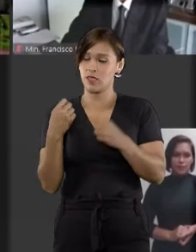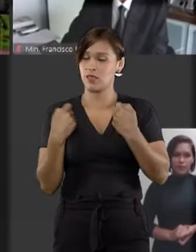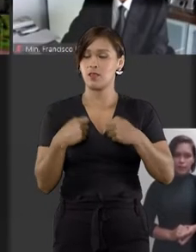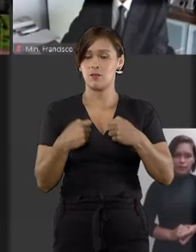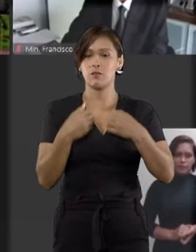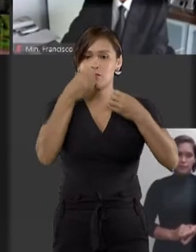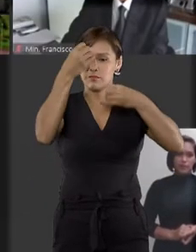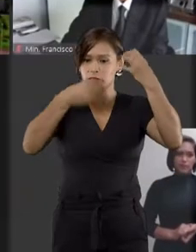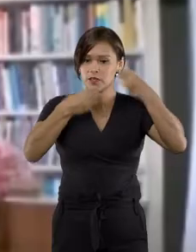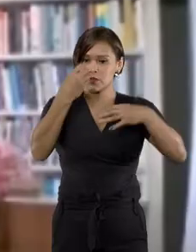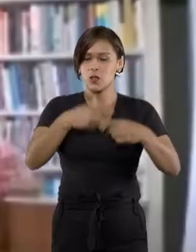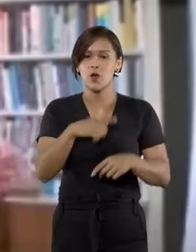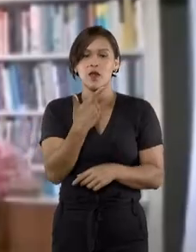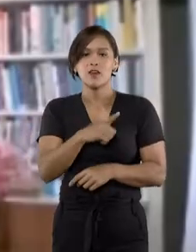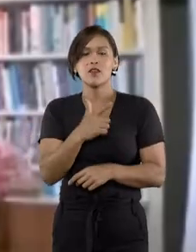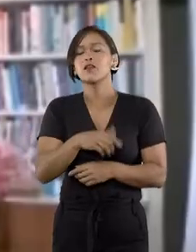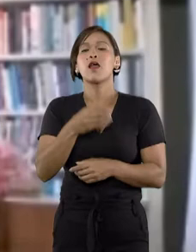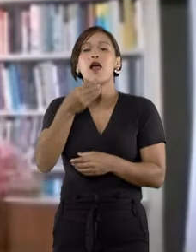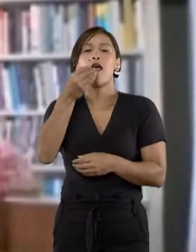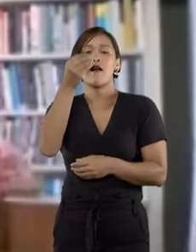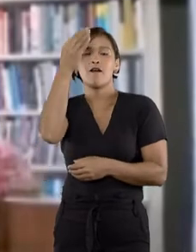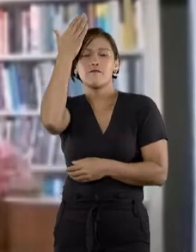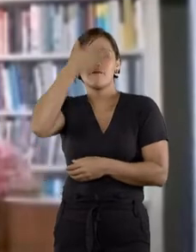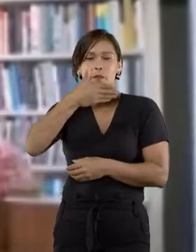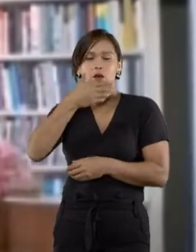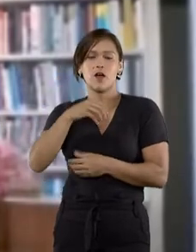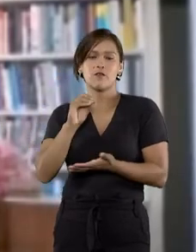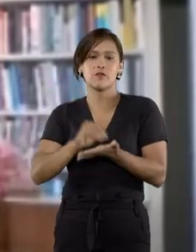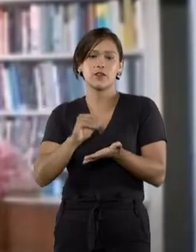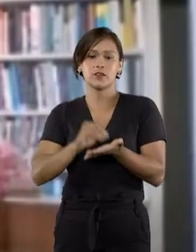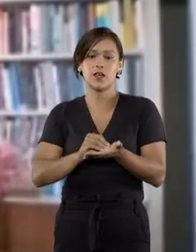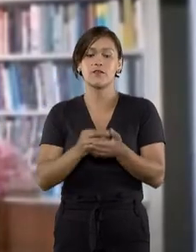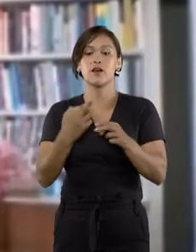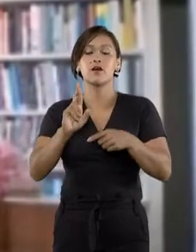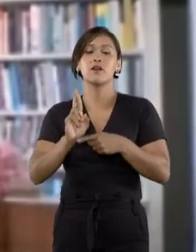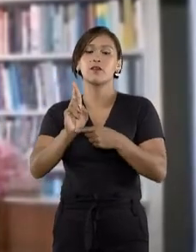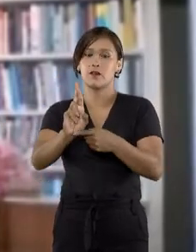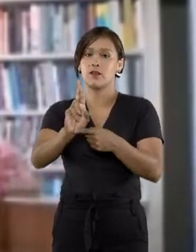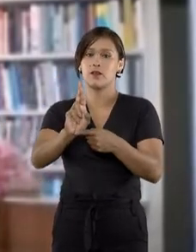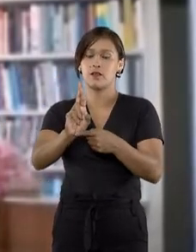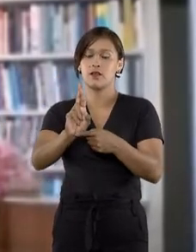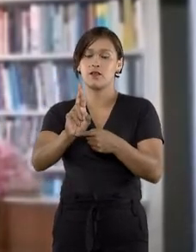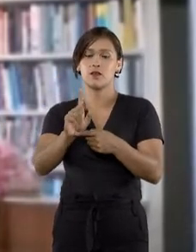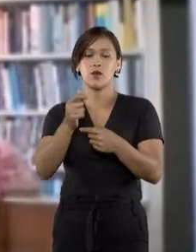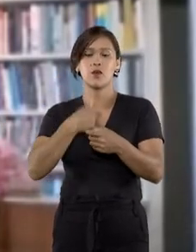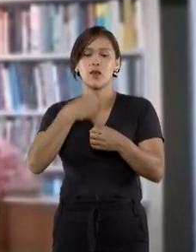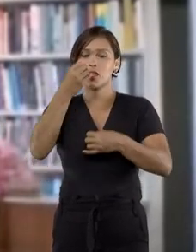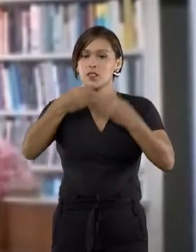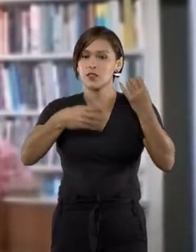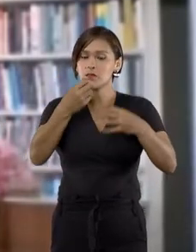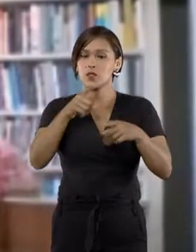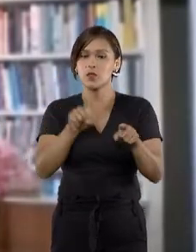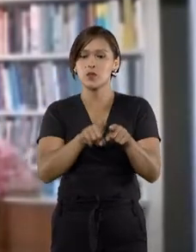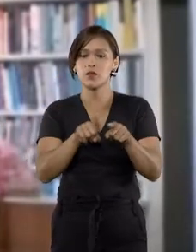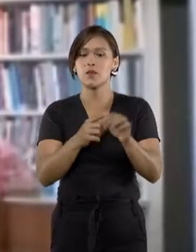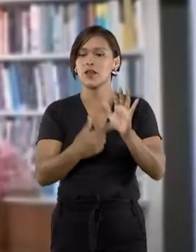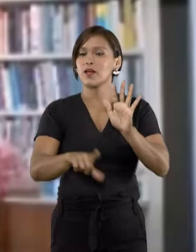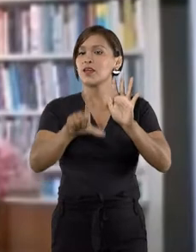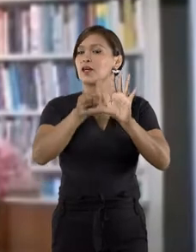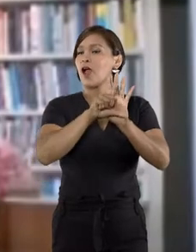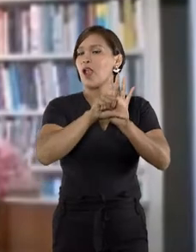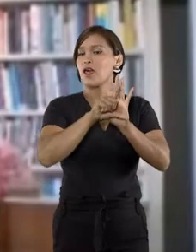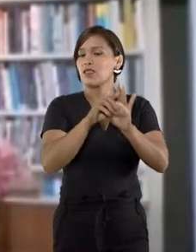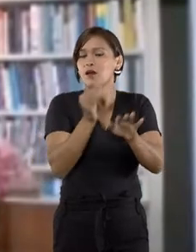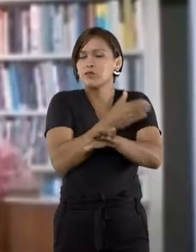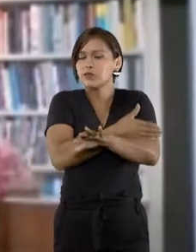que não haveria motivos concretos para a manutenção da medida. O relator, ministro Benedito Gonçalves, explicou que a lei